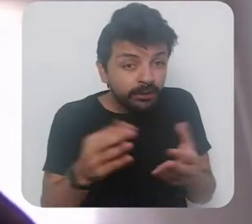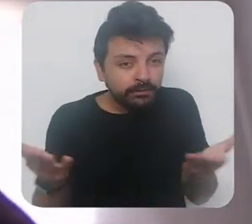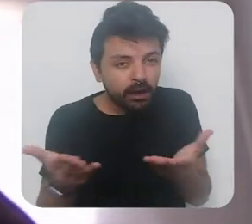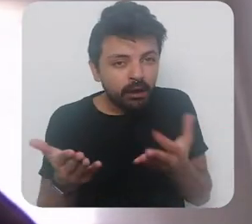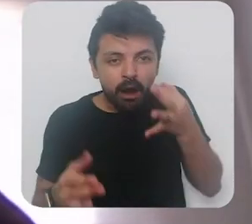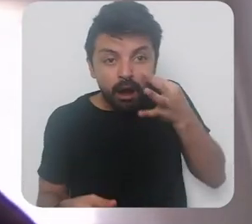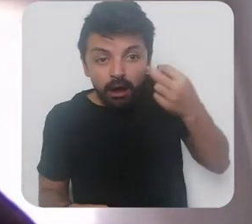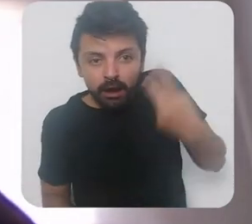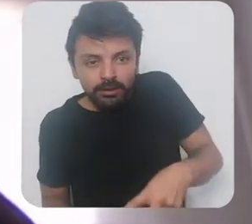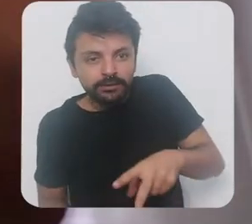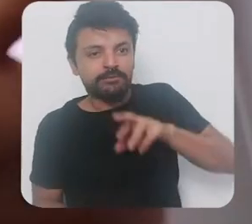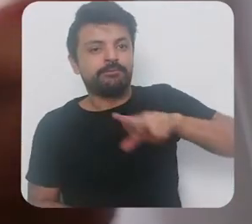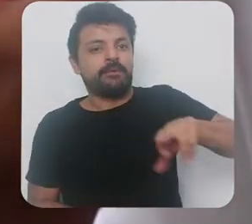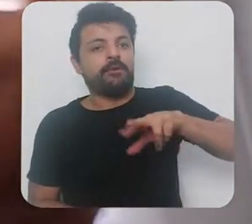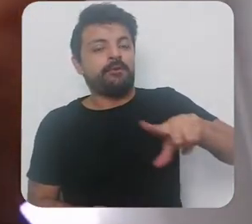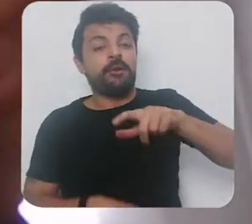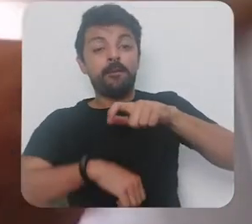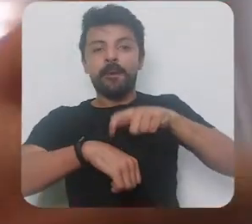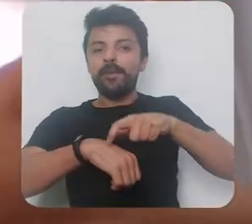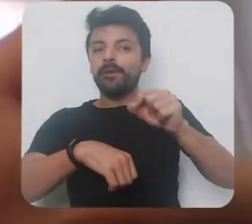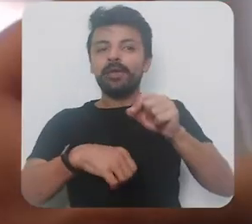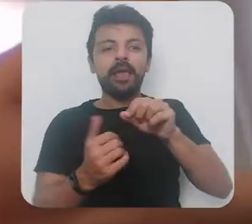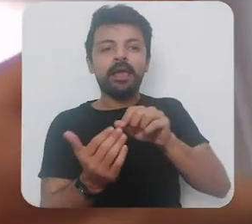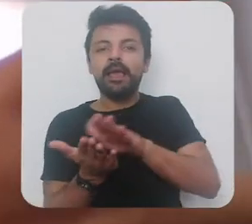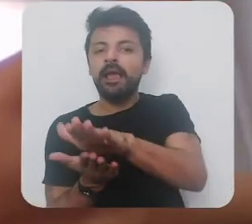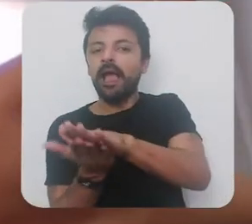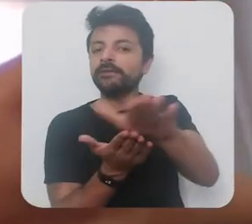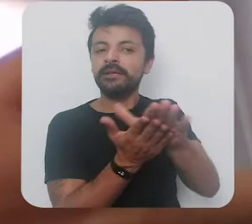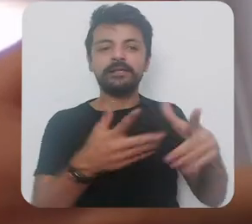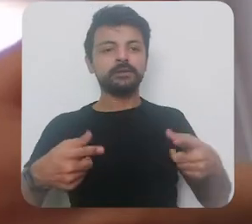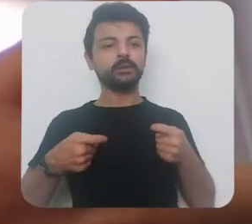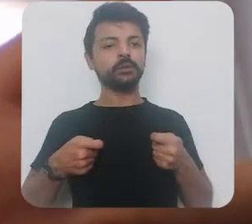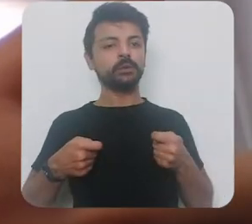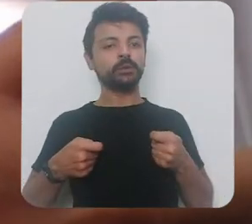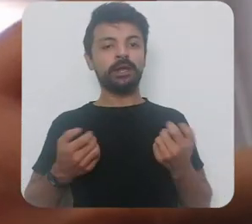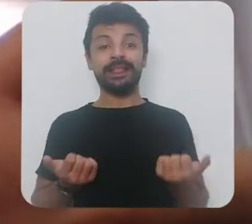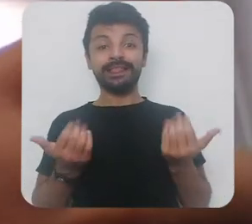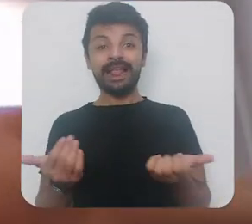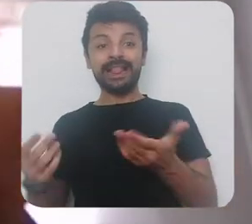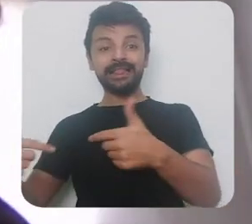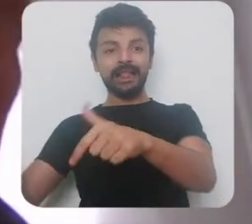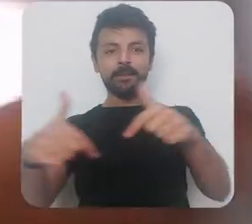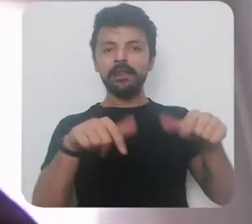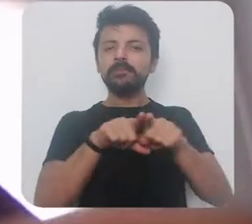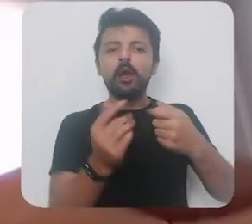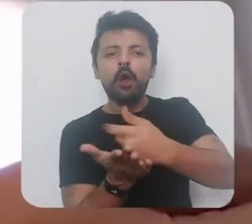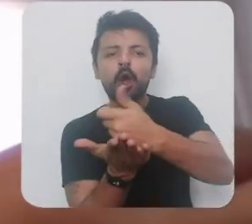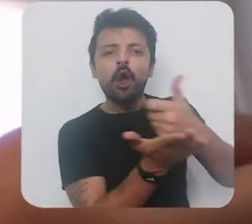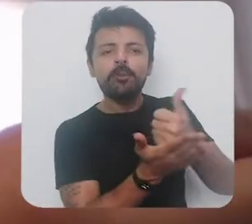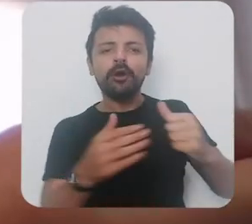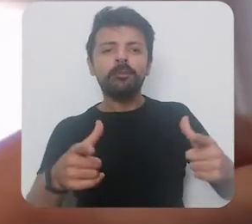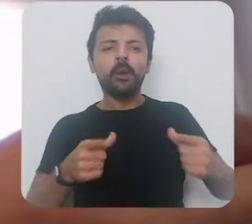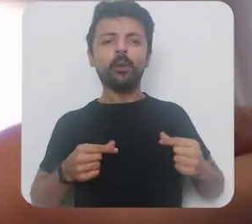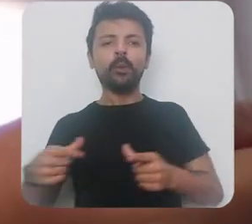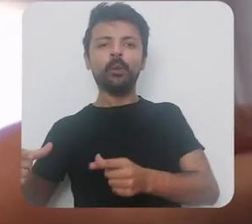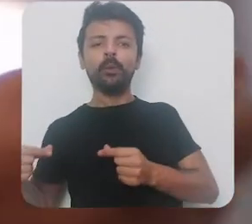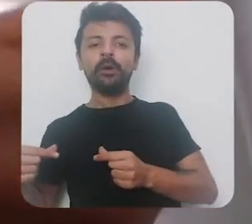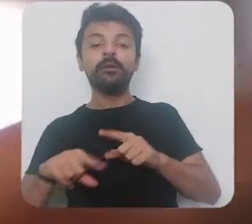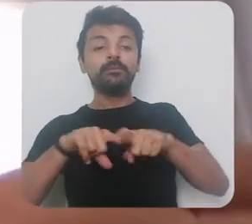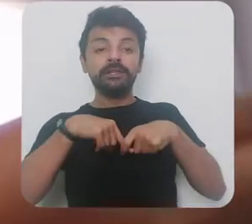numa situação de retração de demanda retração de oferta tanto é que até as economias